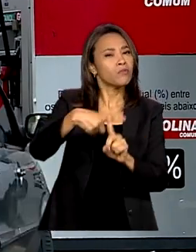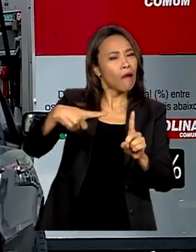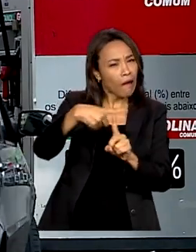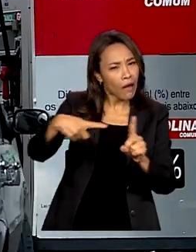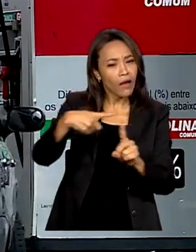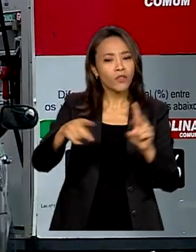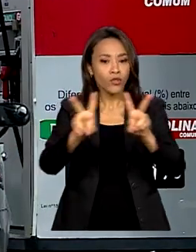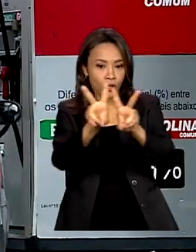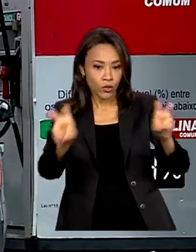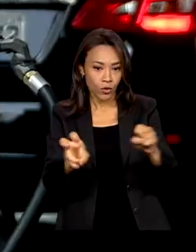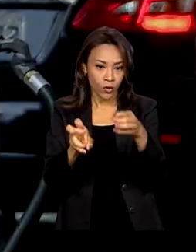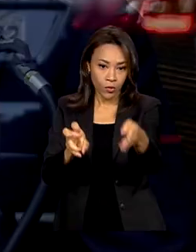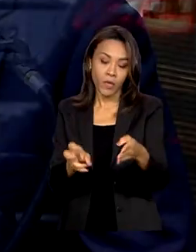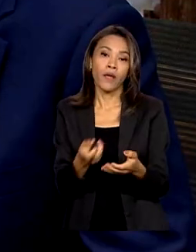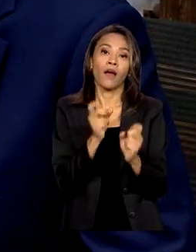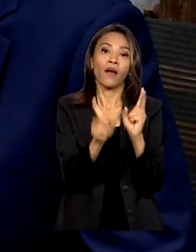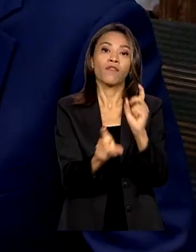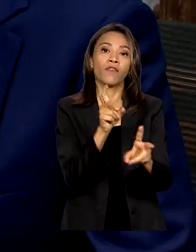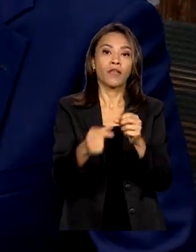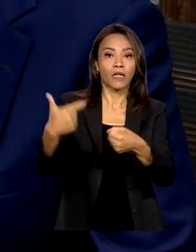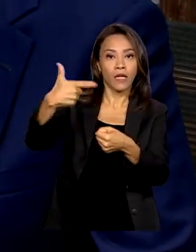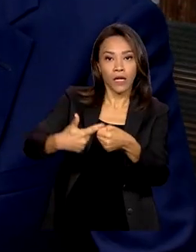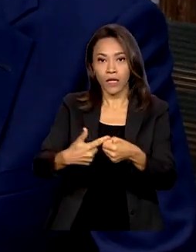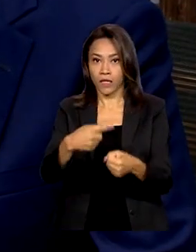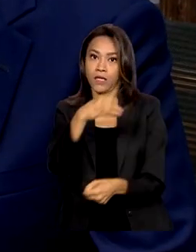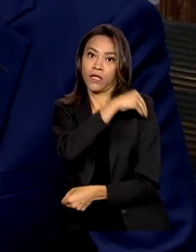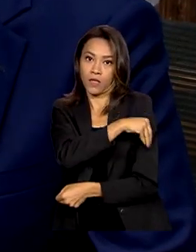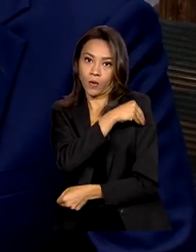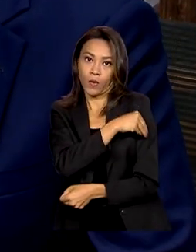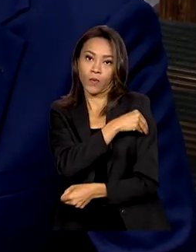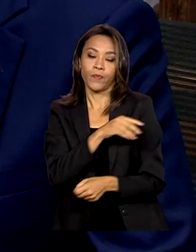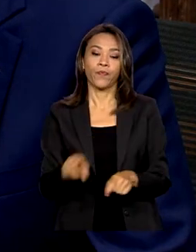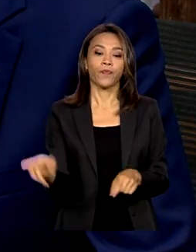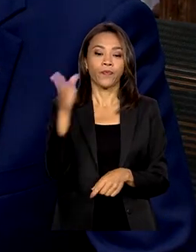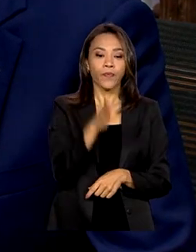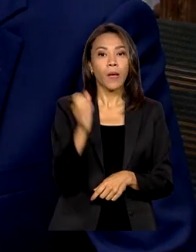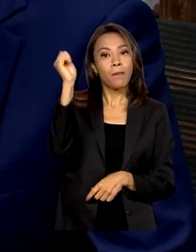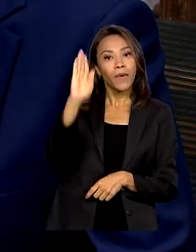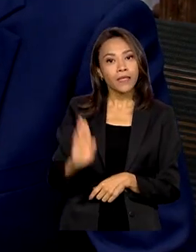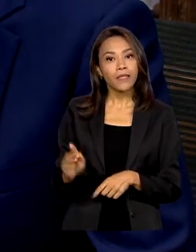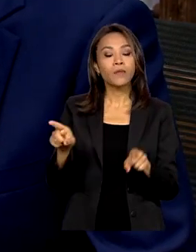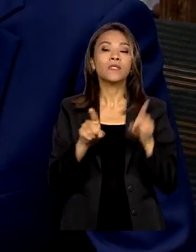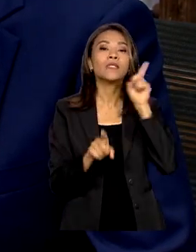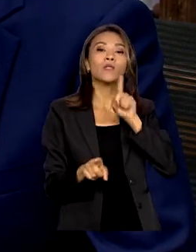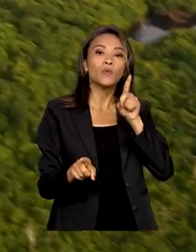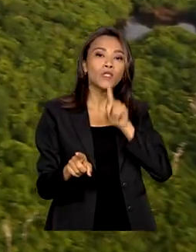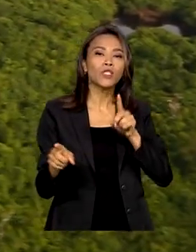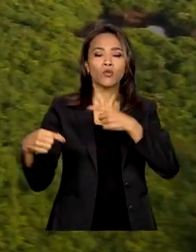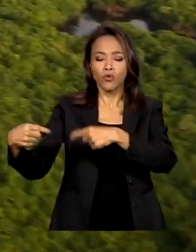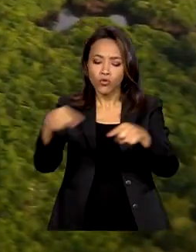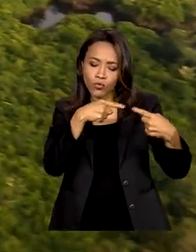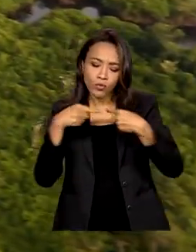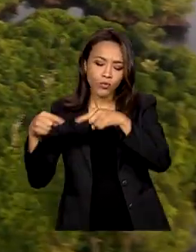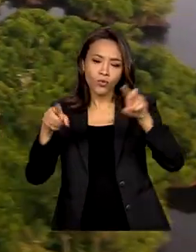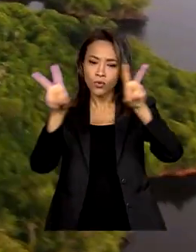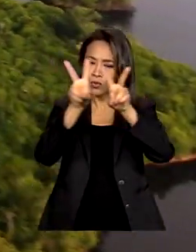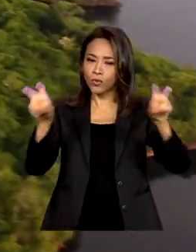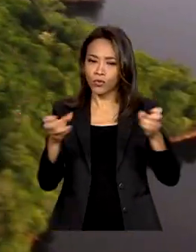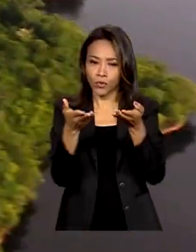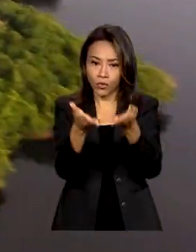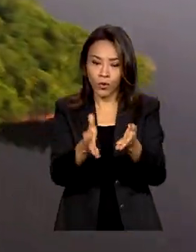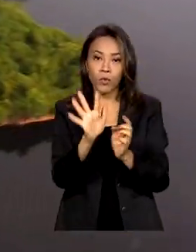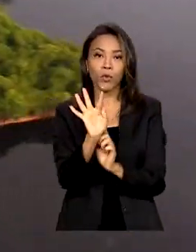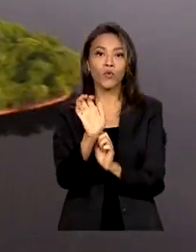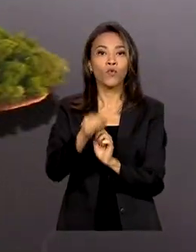gasolina e etanol. Brasil e Estados Unidos discutem a participação do país norte-americano no fundo